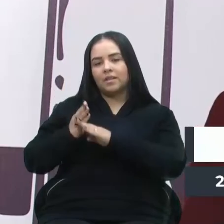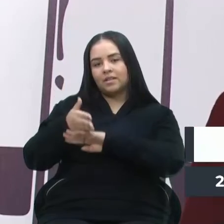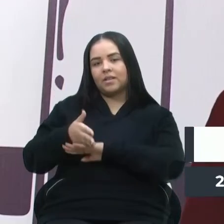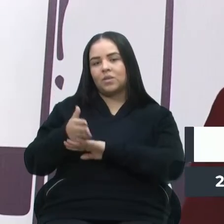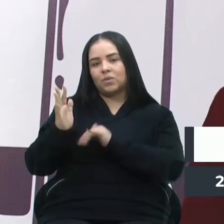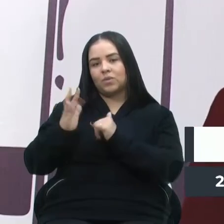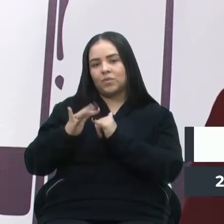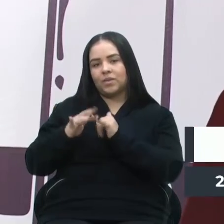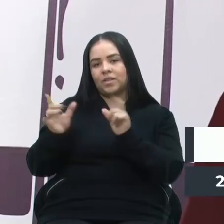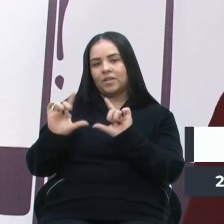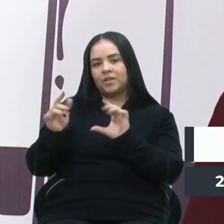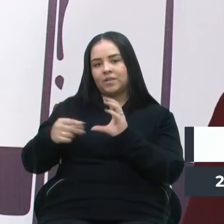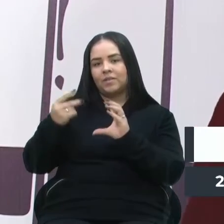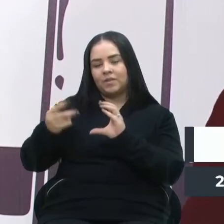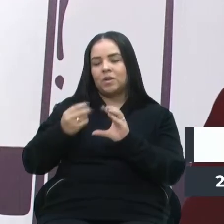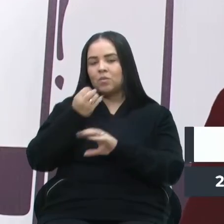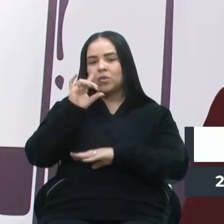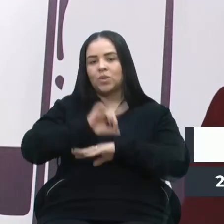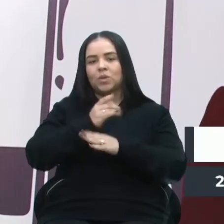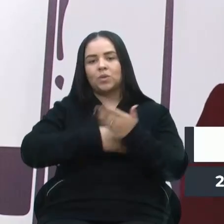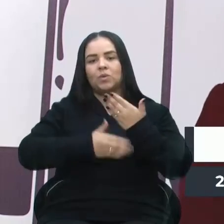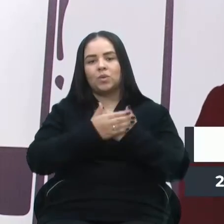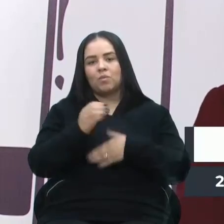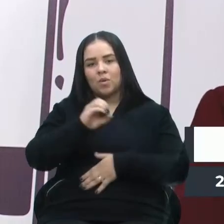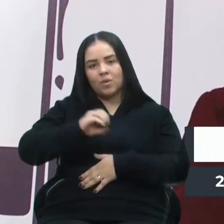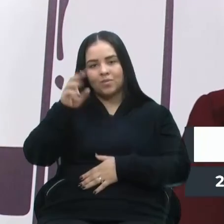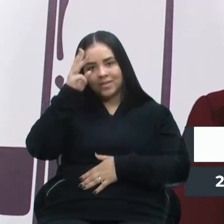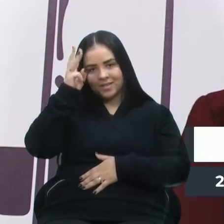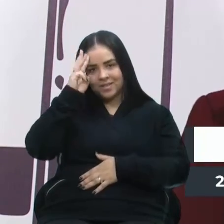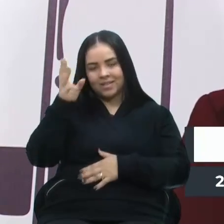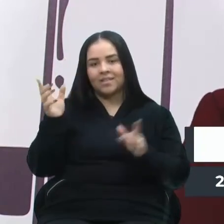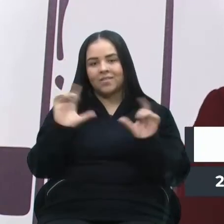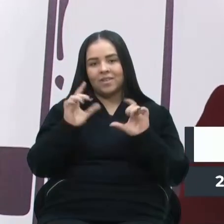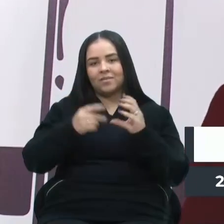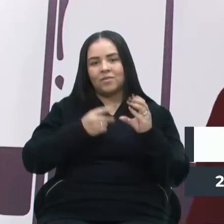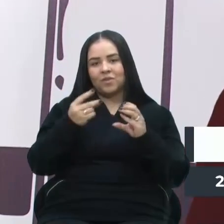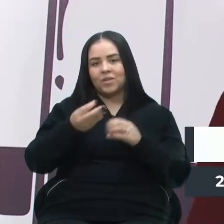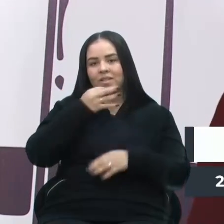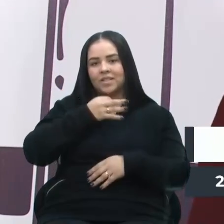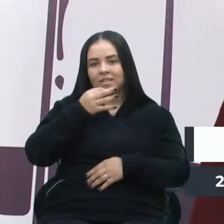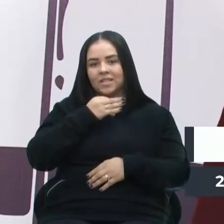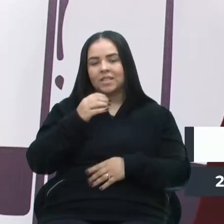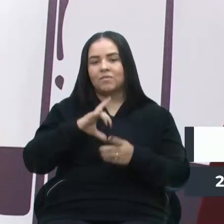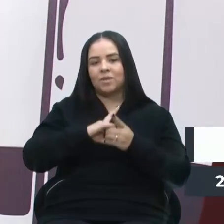TV Câmara. Bom dia a todos, uma ótima terça-feira. TV Câmara Caxias, democracia e participação no ar. terça-feira. Uma ótima